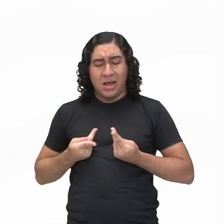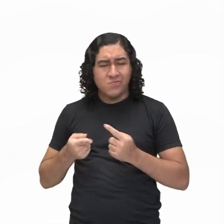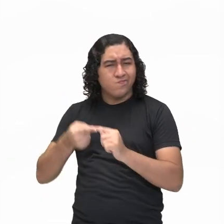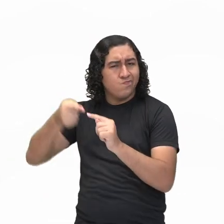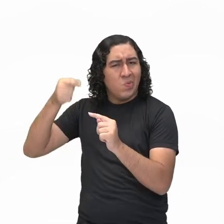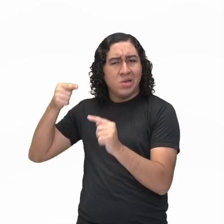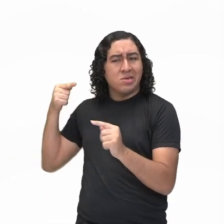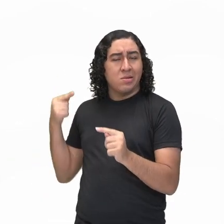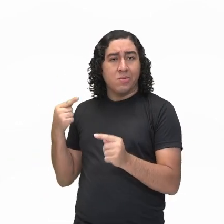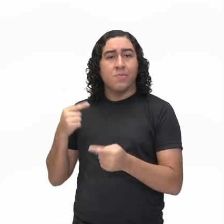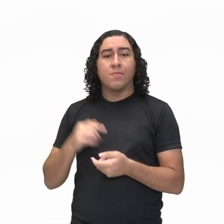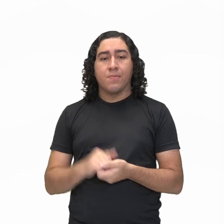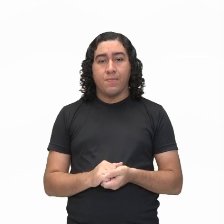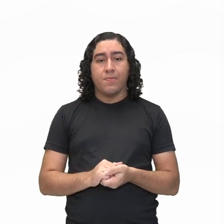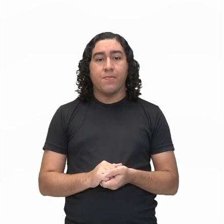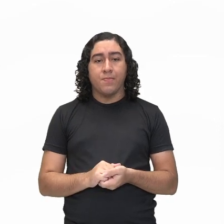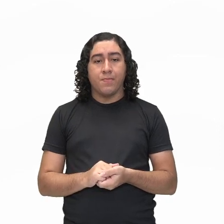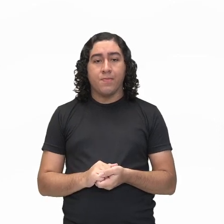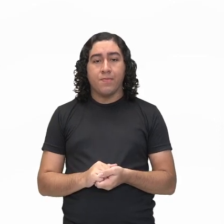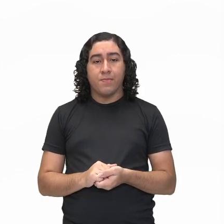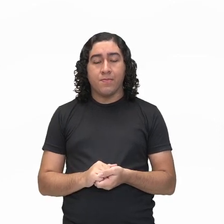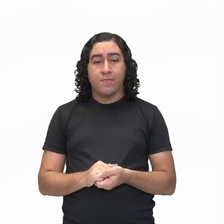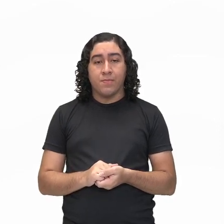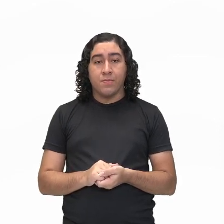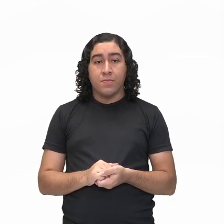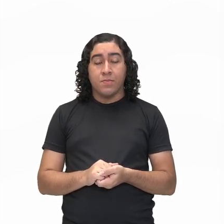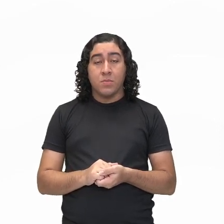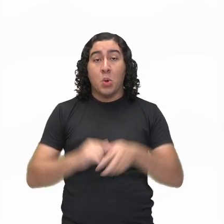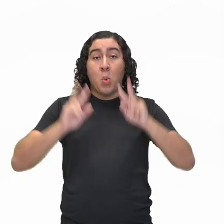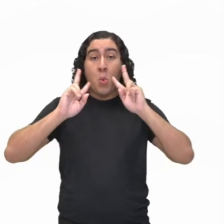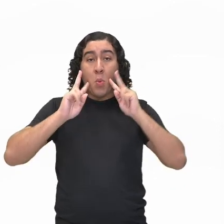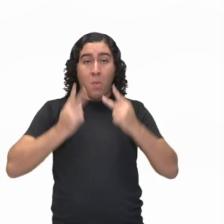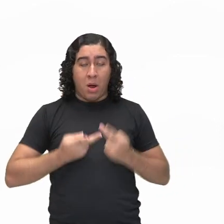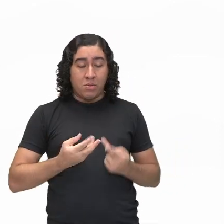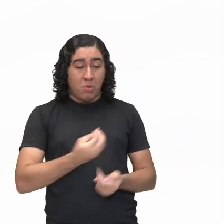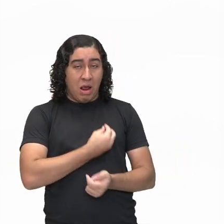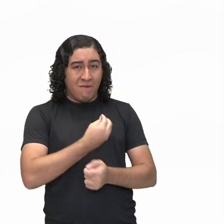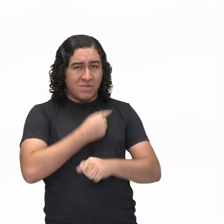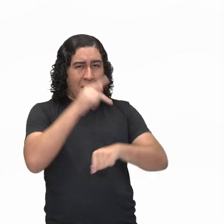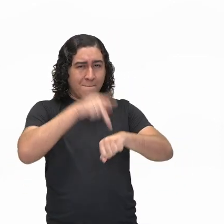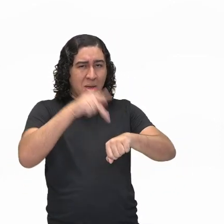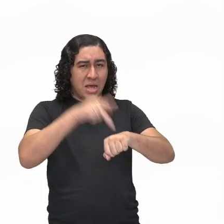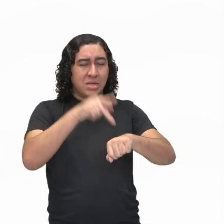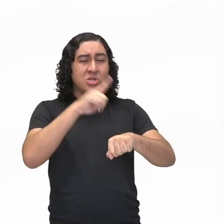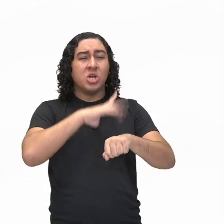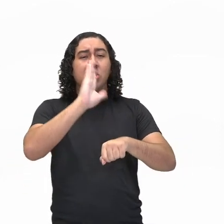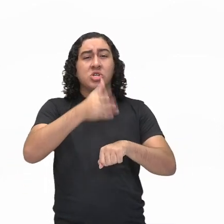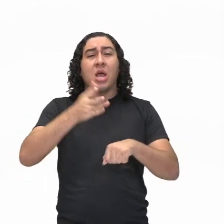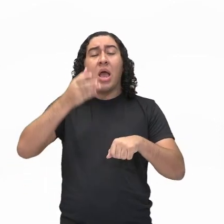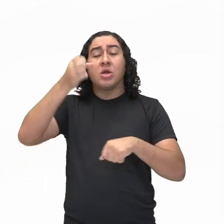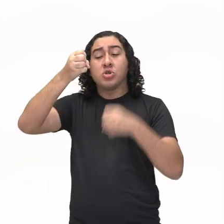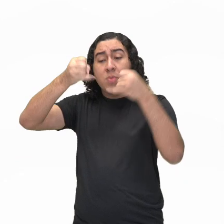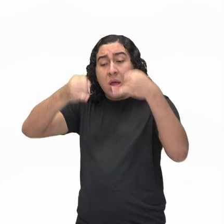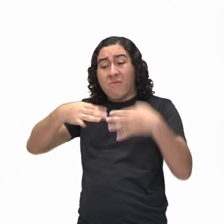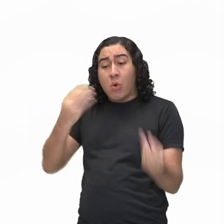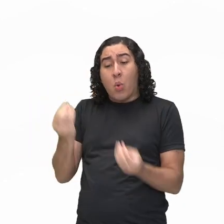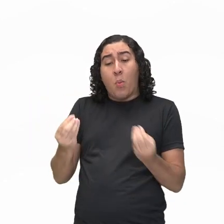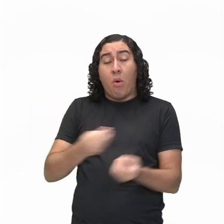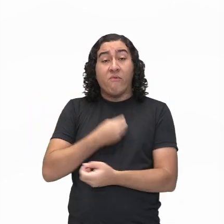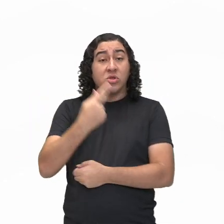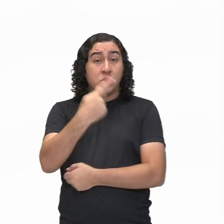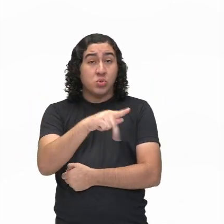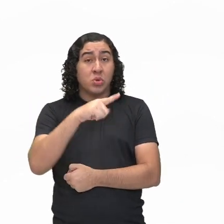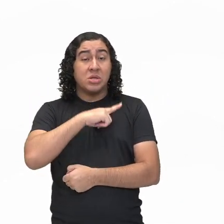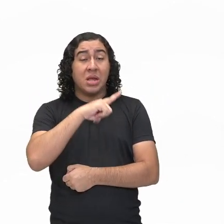na imagem. Esses homens da caverna, eles já narravam os acontecimentos do seu cotidiano, como demonstram